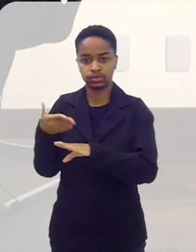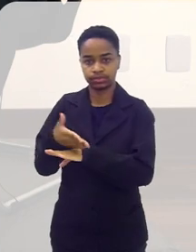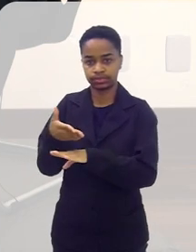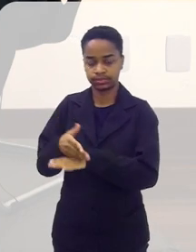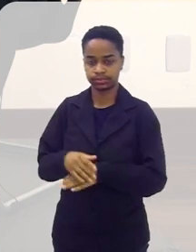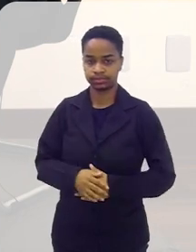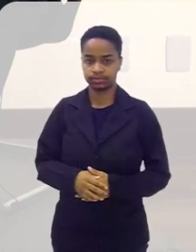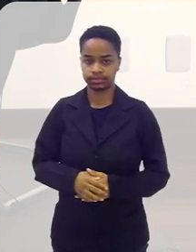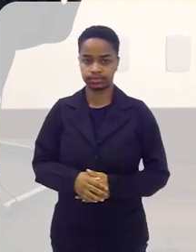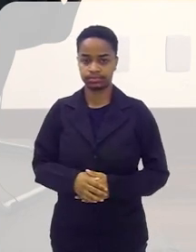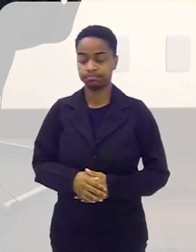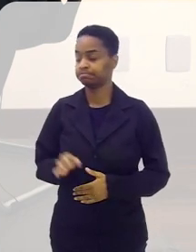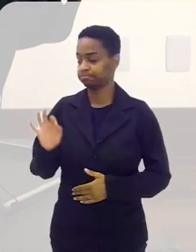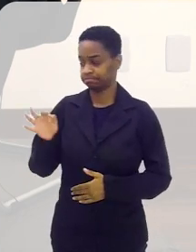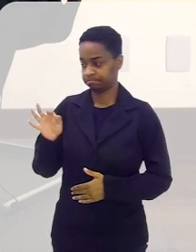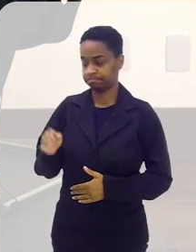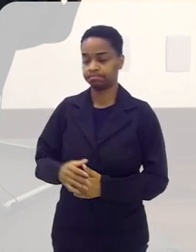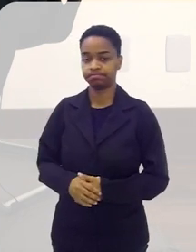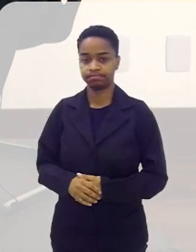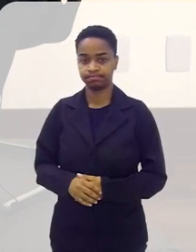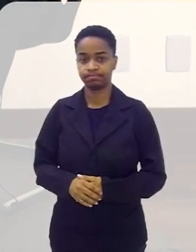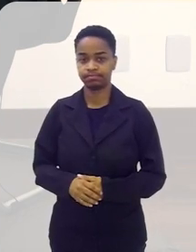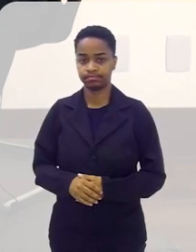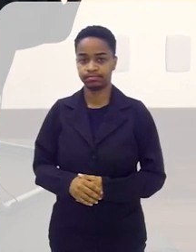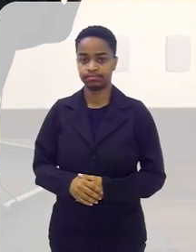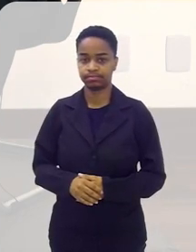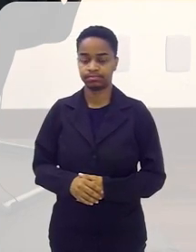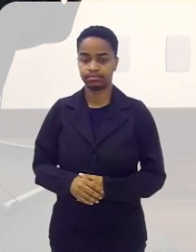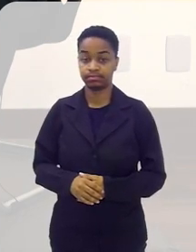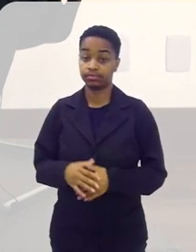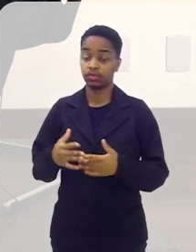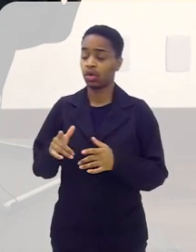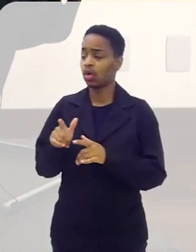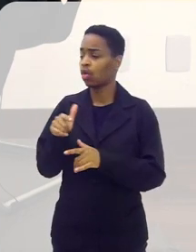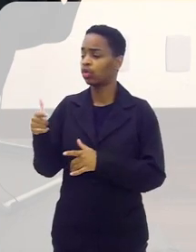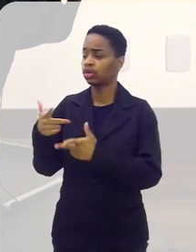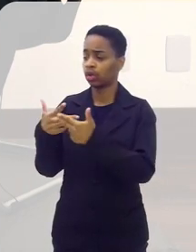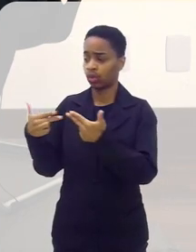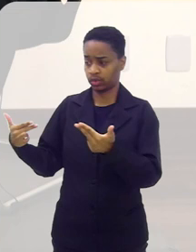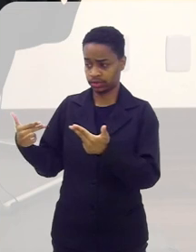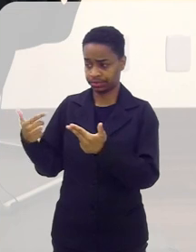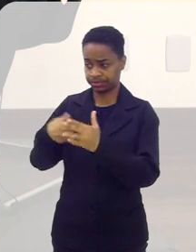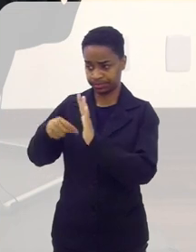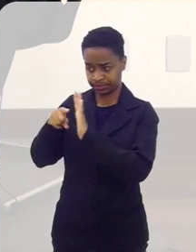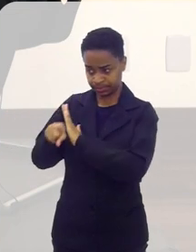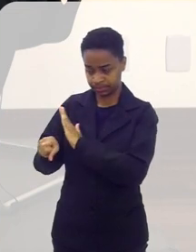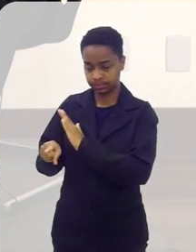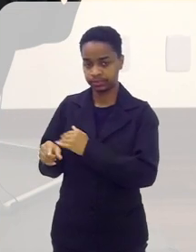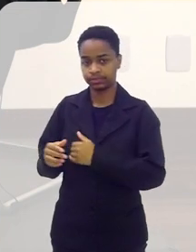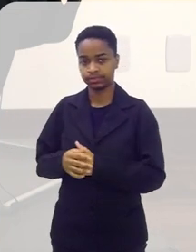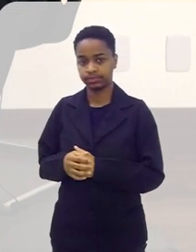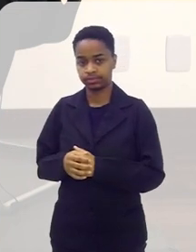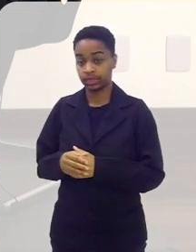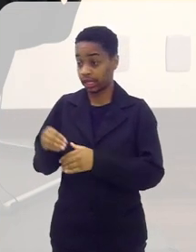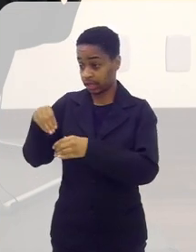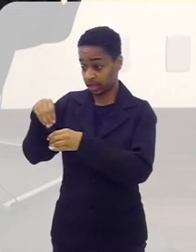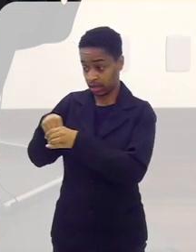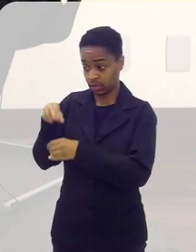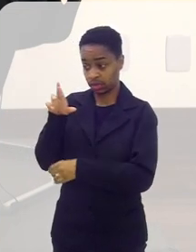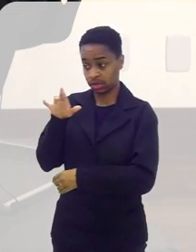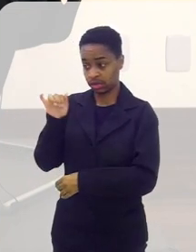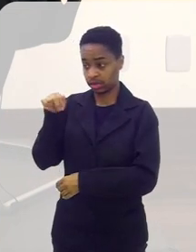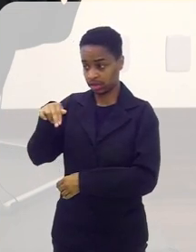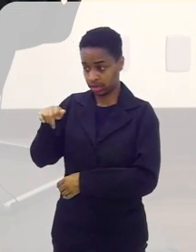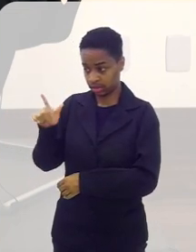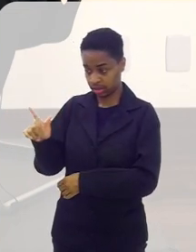participando, né? Certo. E me diz outra coisa. Dentro, lá dentro